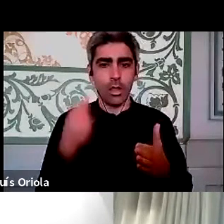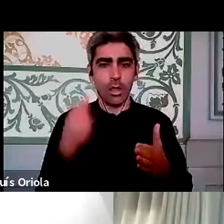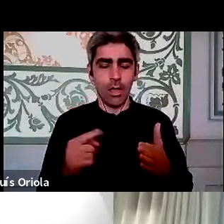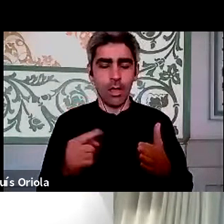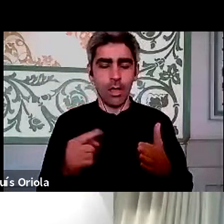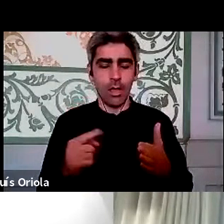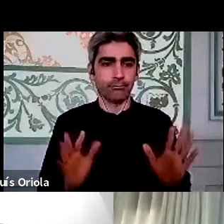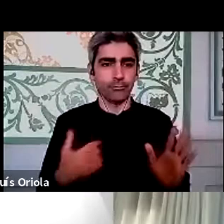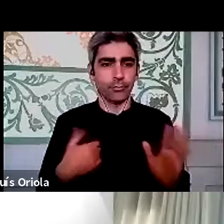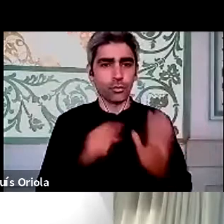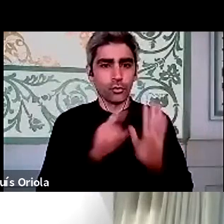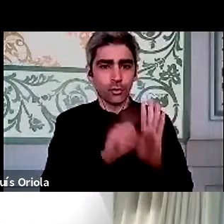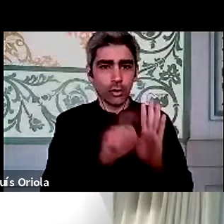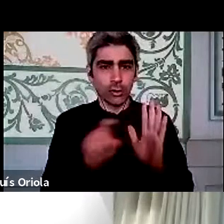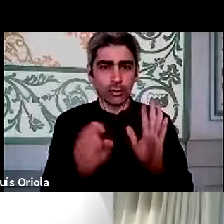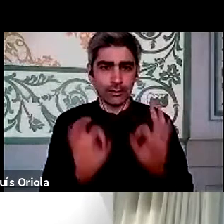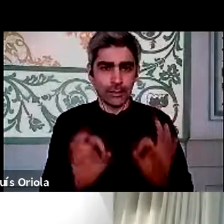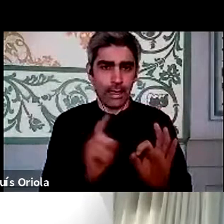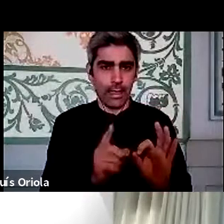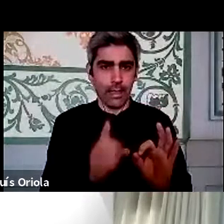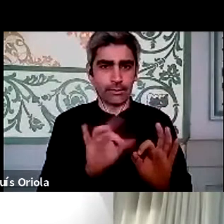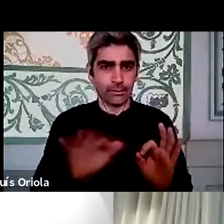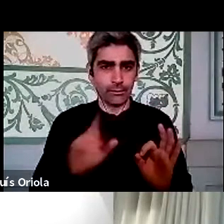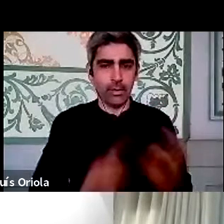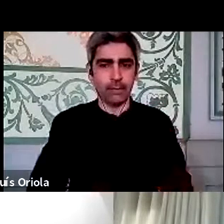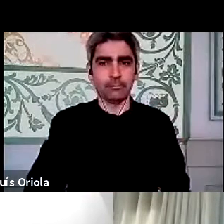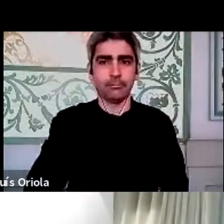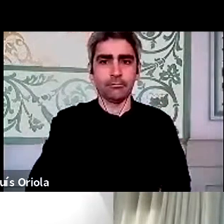a carregar no sítio certo. Será que já está?